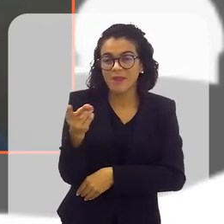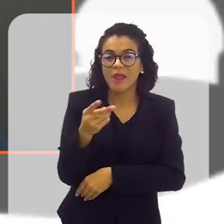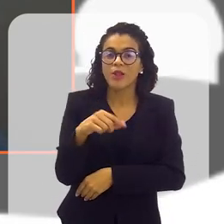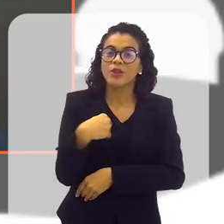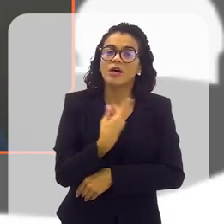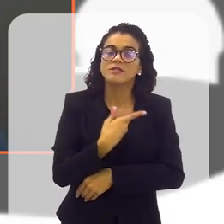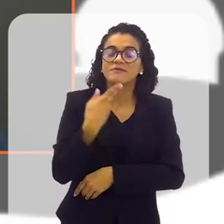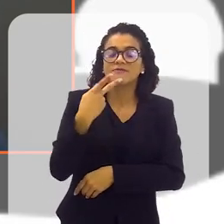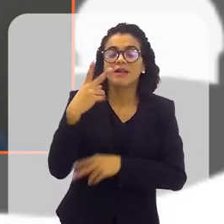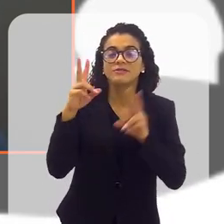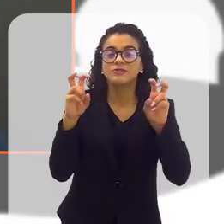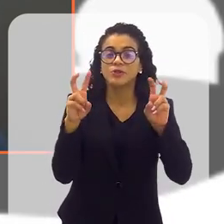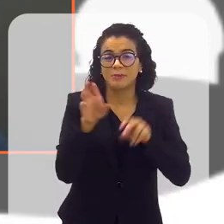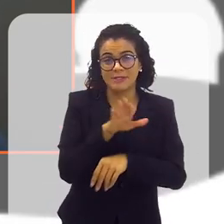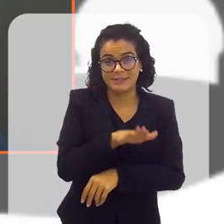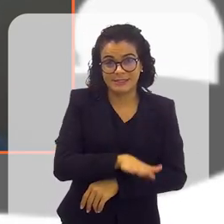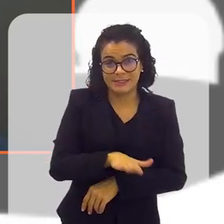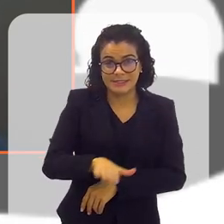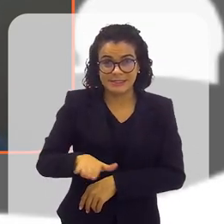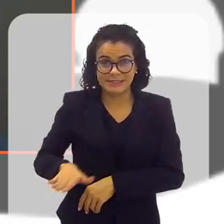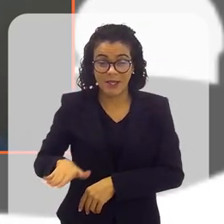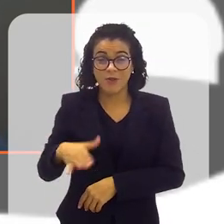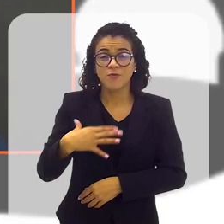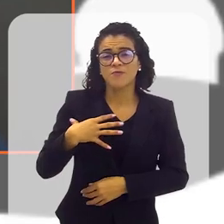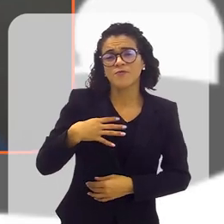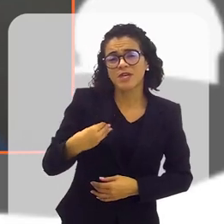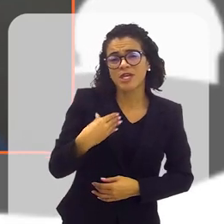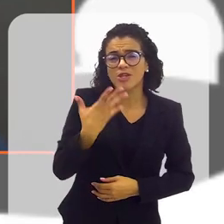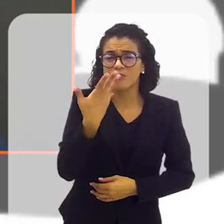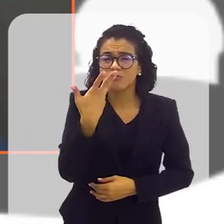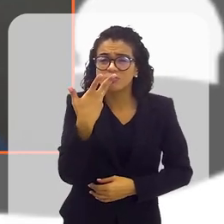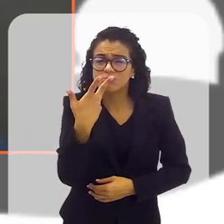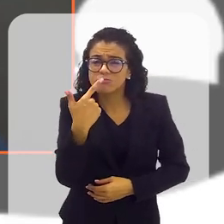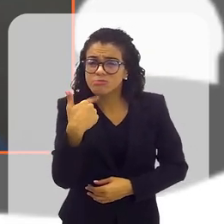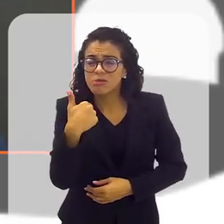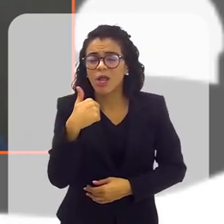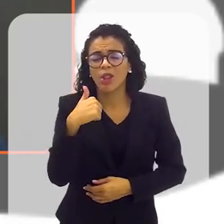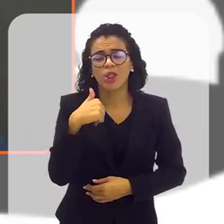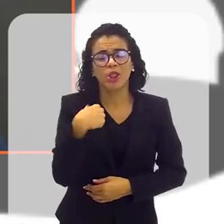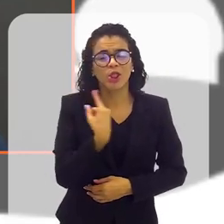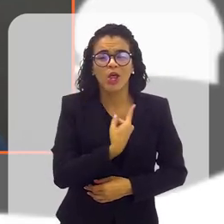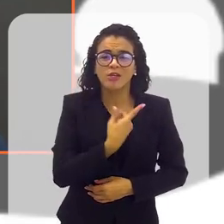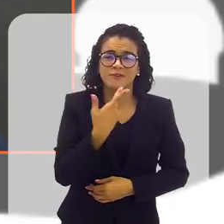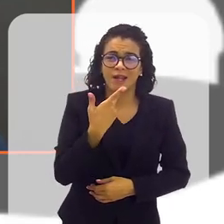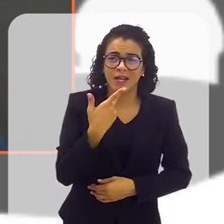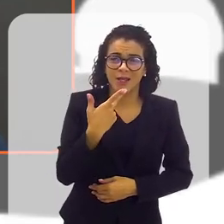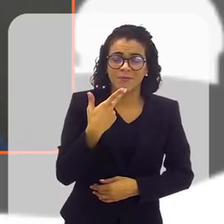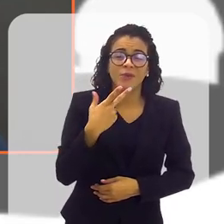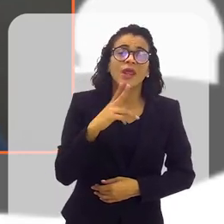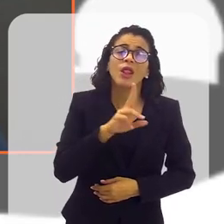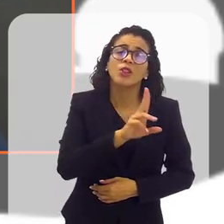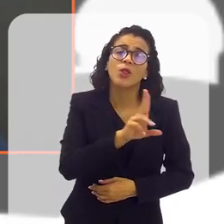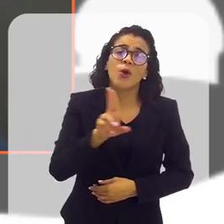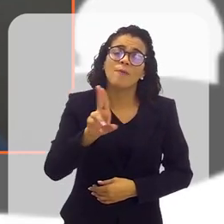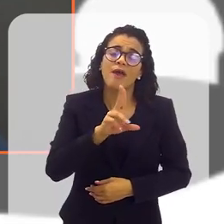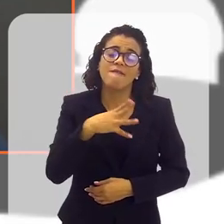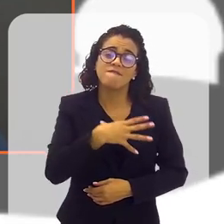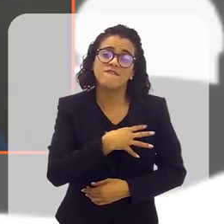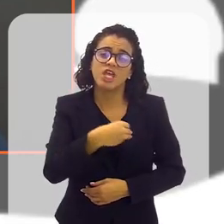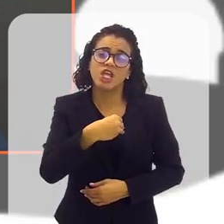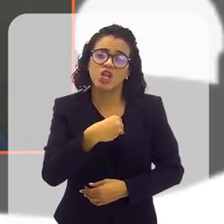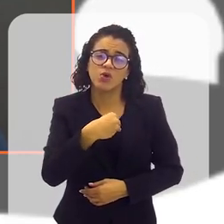Débora, a gente falar um pouquinho das crianças, dos filhos, que nós chamamos dos filhos da